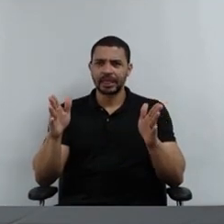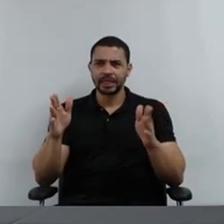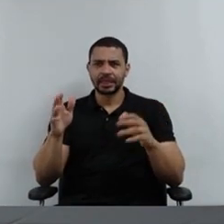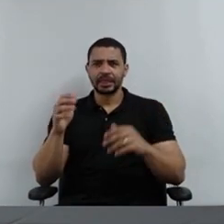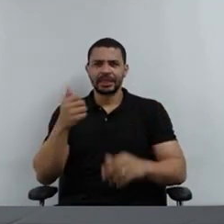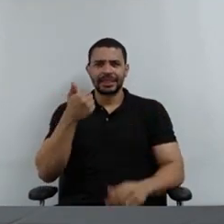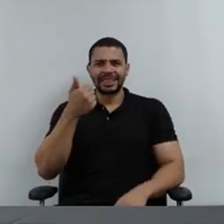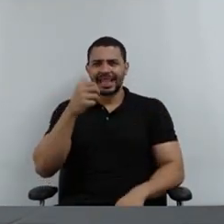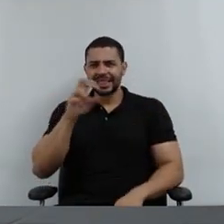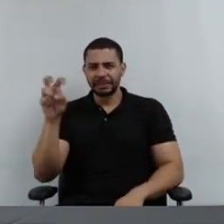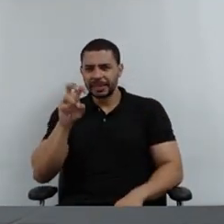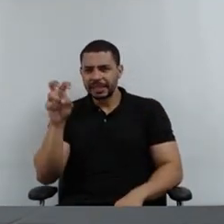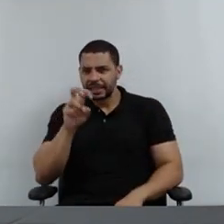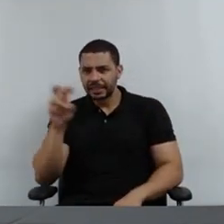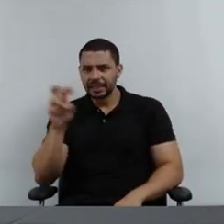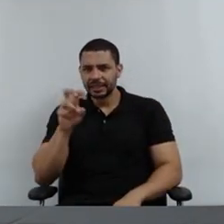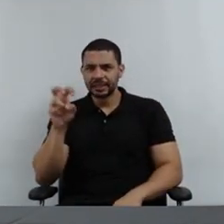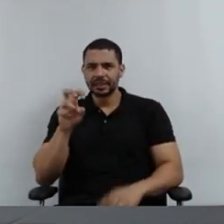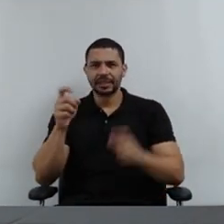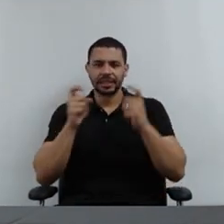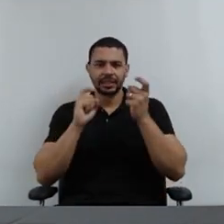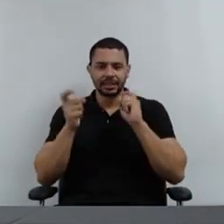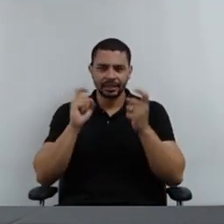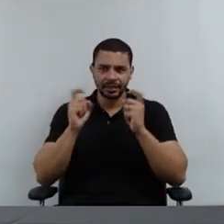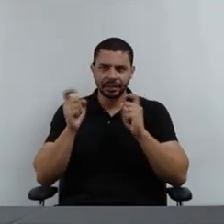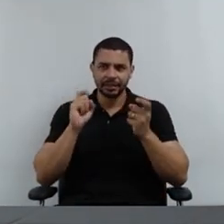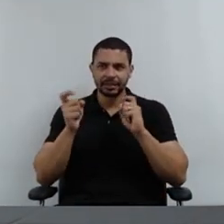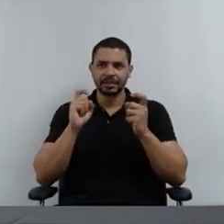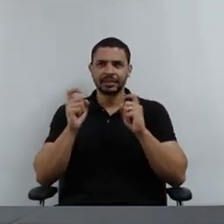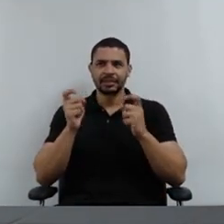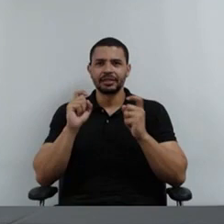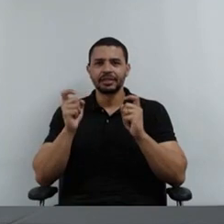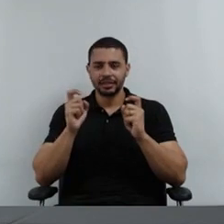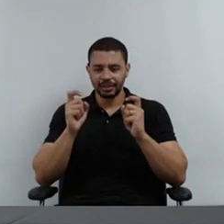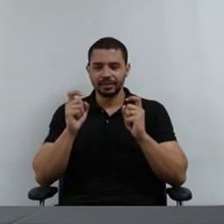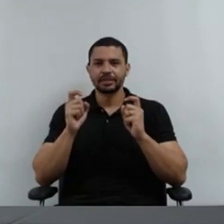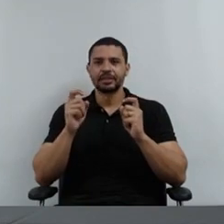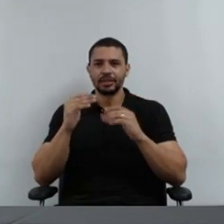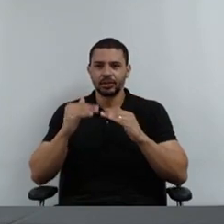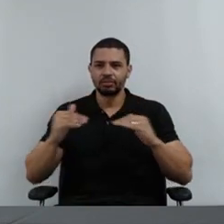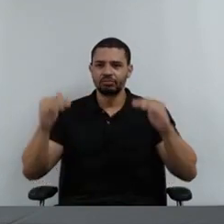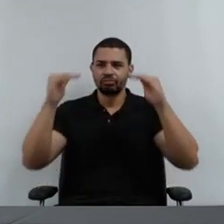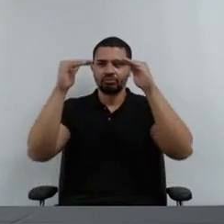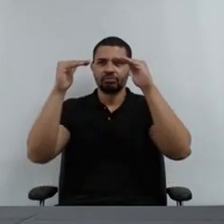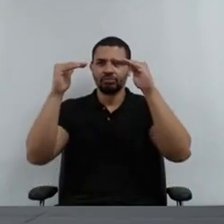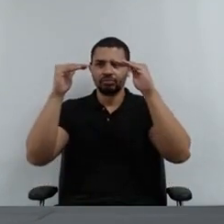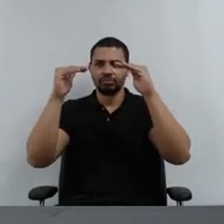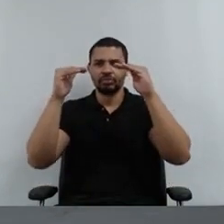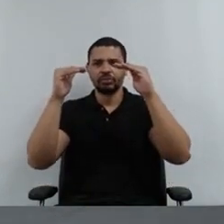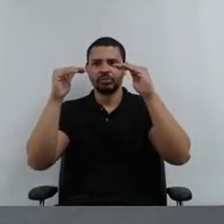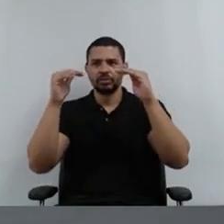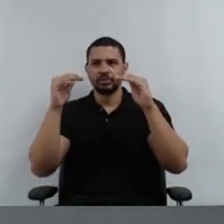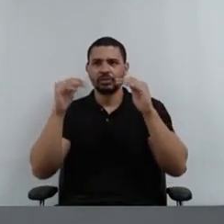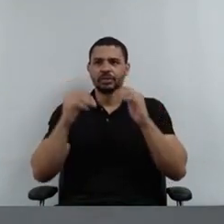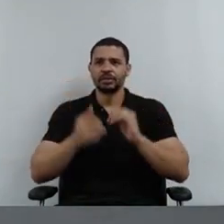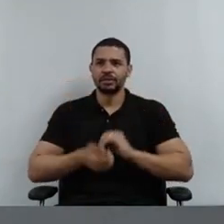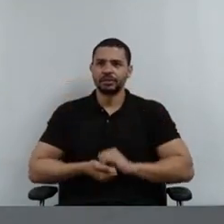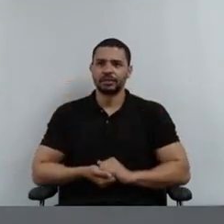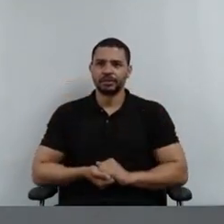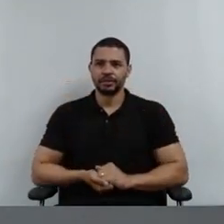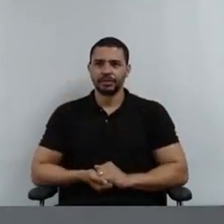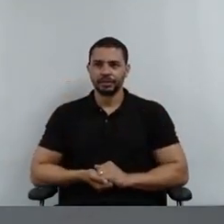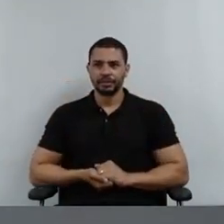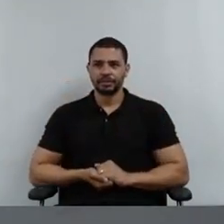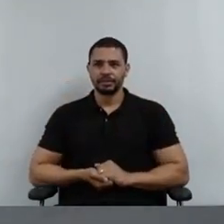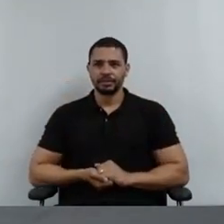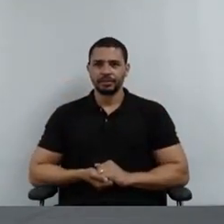sessão ordinária do nosso Conselho Superior. Primeiro item de expediente de hoje de leitura e aprovação de